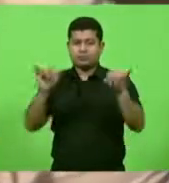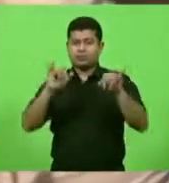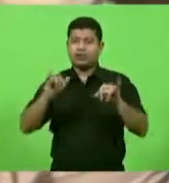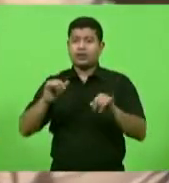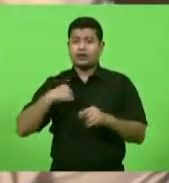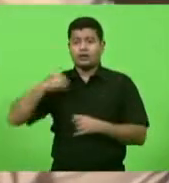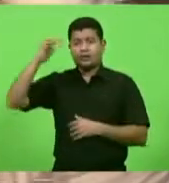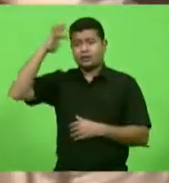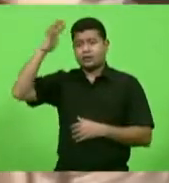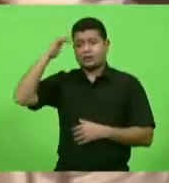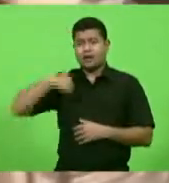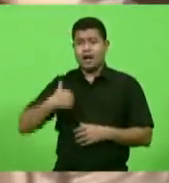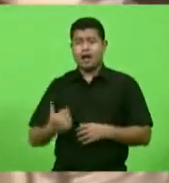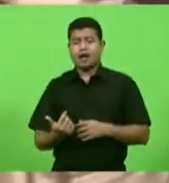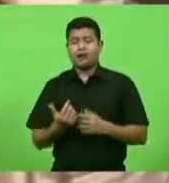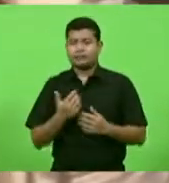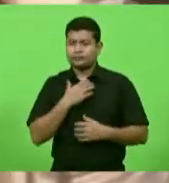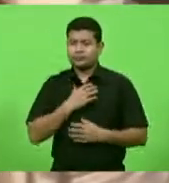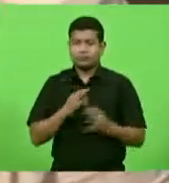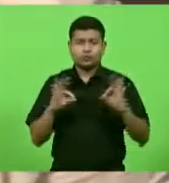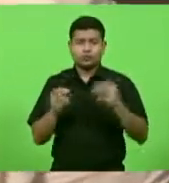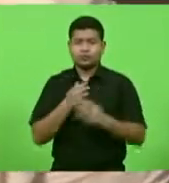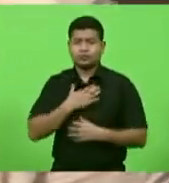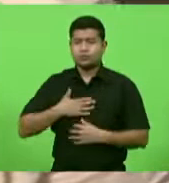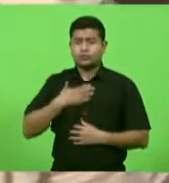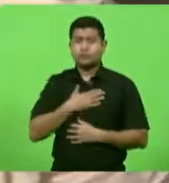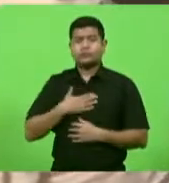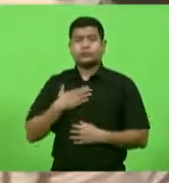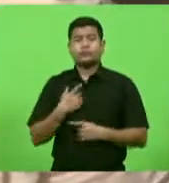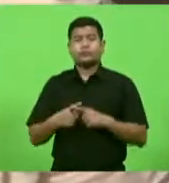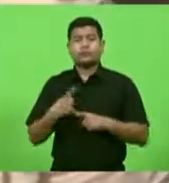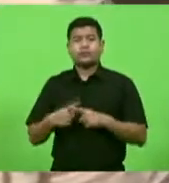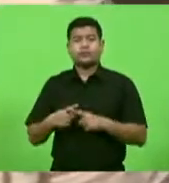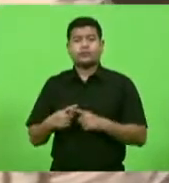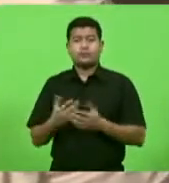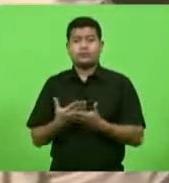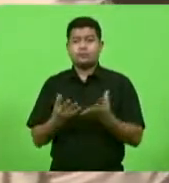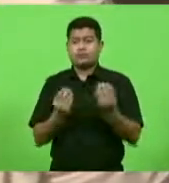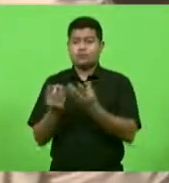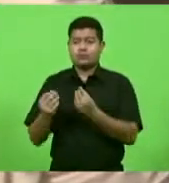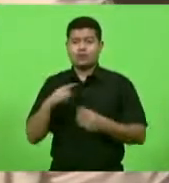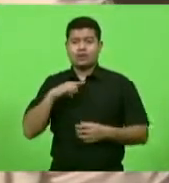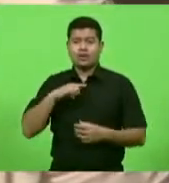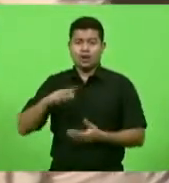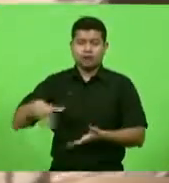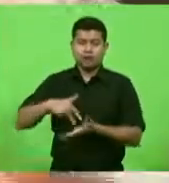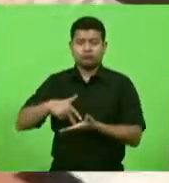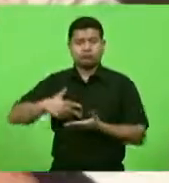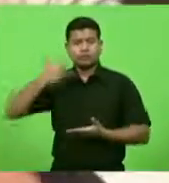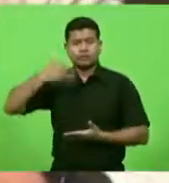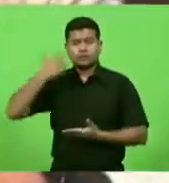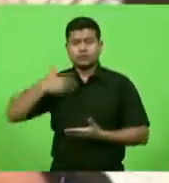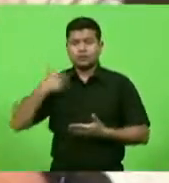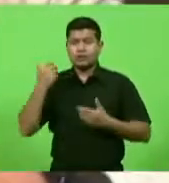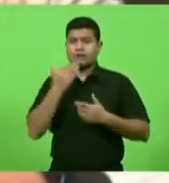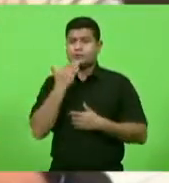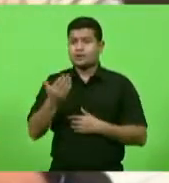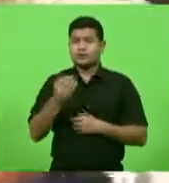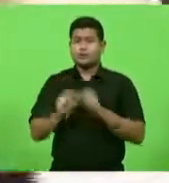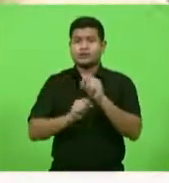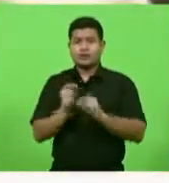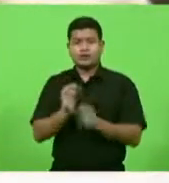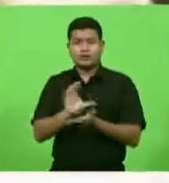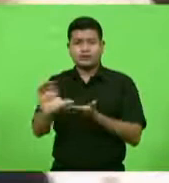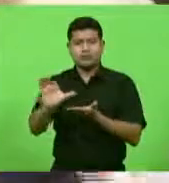parlamento na totalidade porque são inúmeros os depoimentos que a gente colhe aqui na casa de pedidos de investimentos